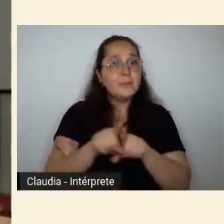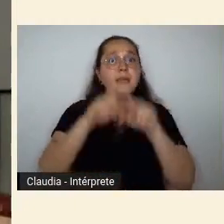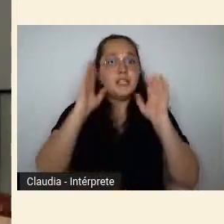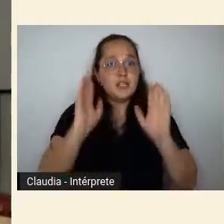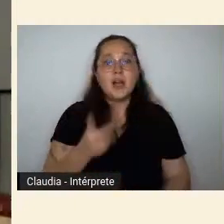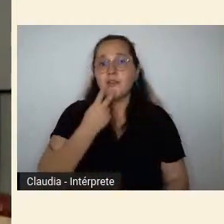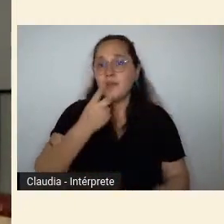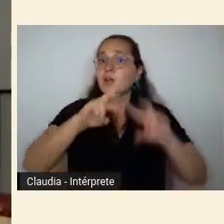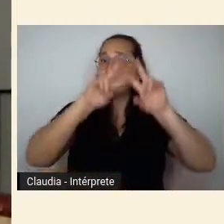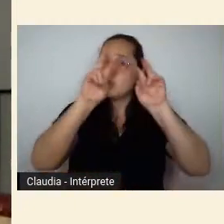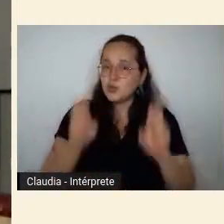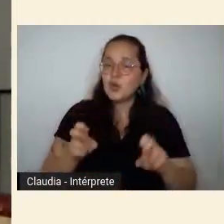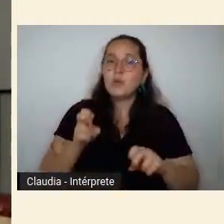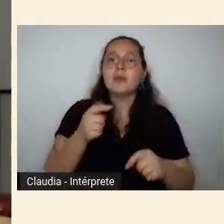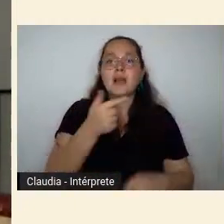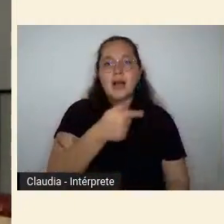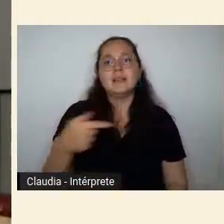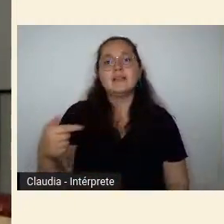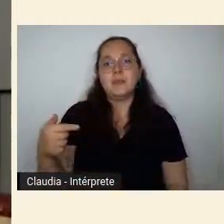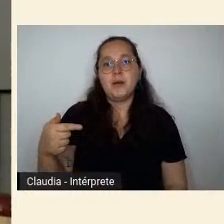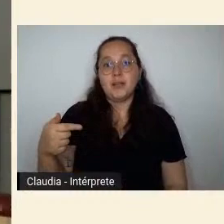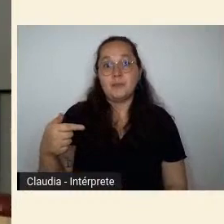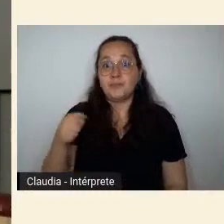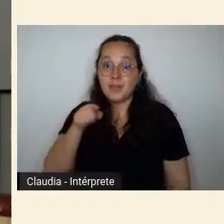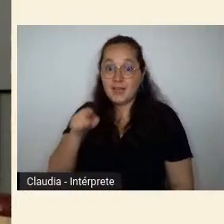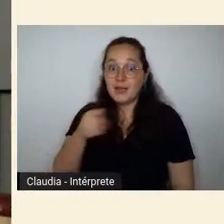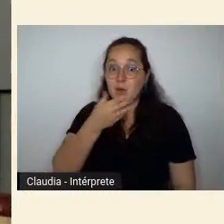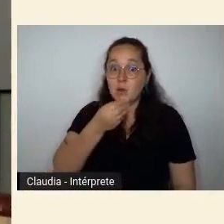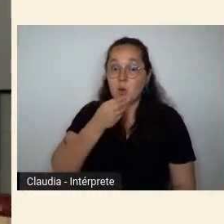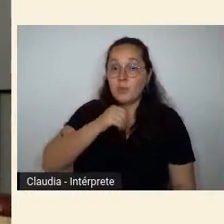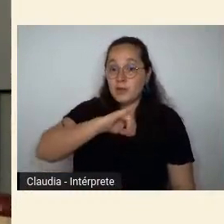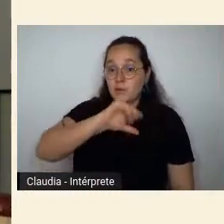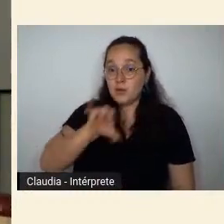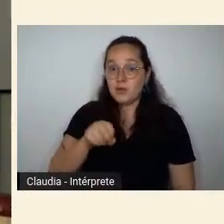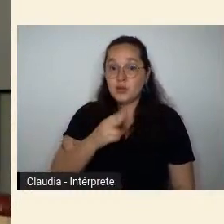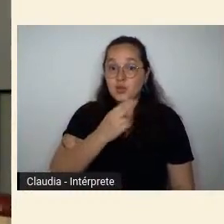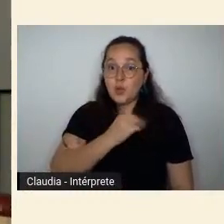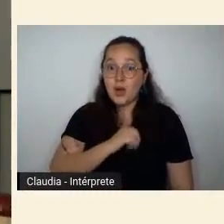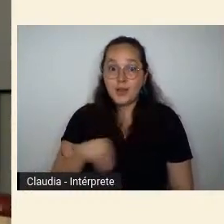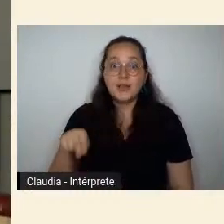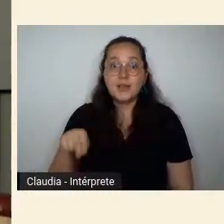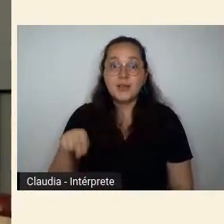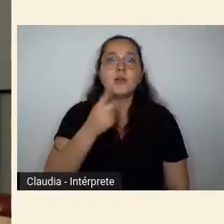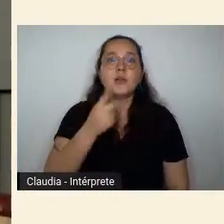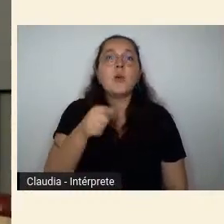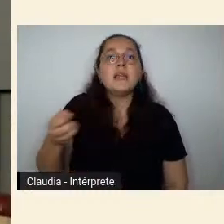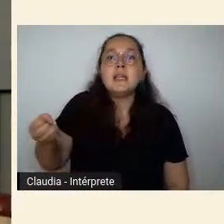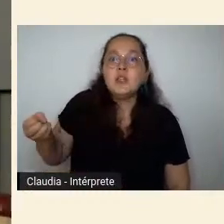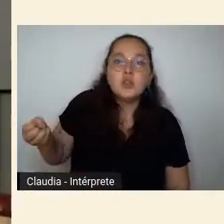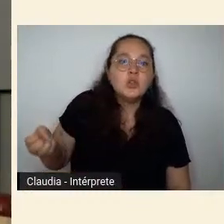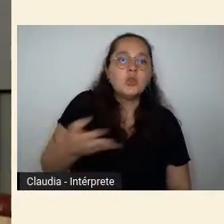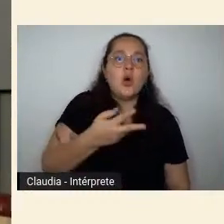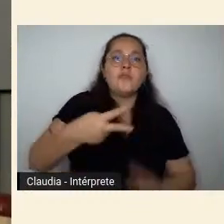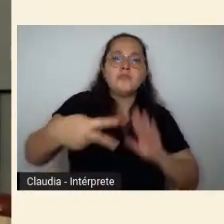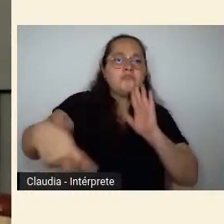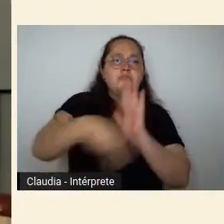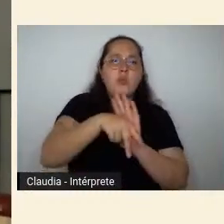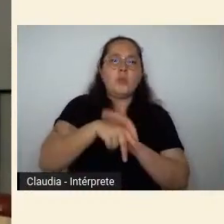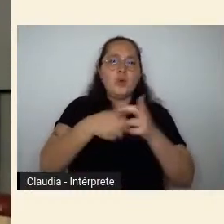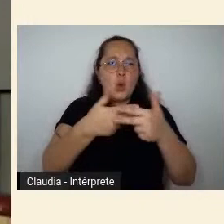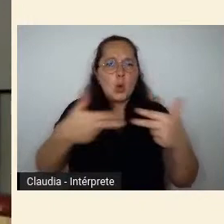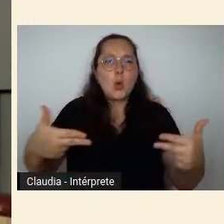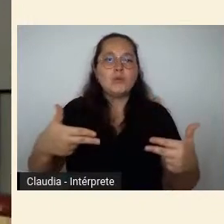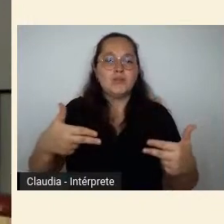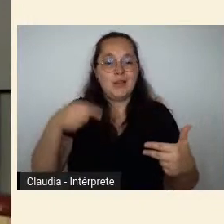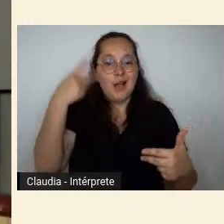como cito Joaquim o primeiro grito atroador do credo novo em plagas brasílicas o